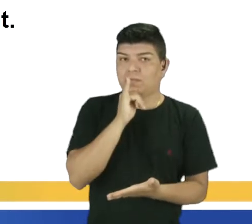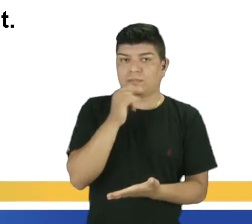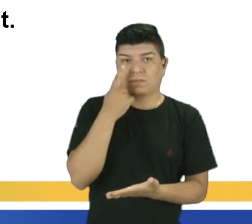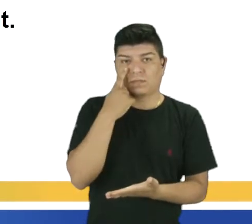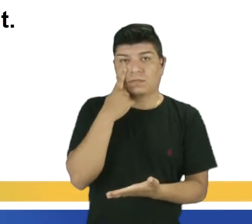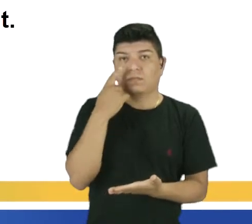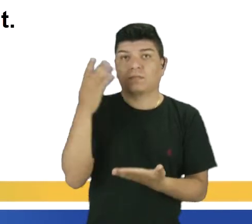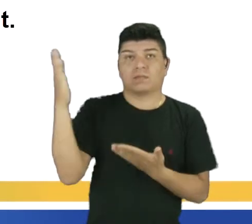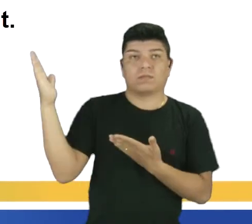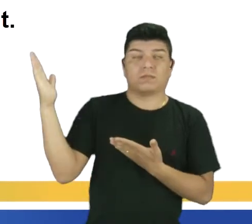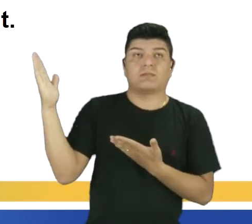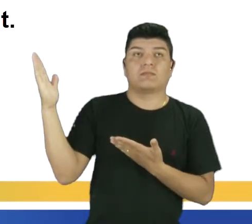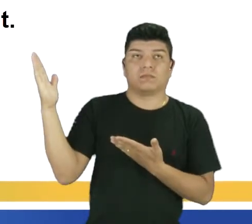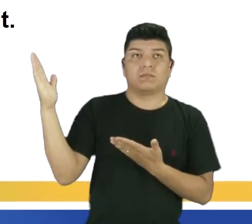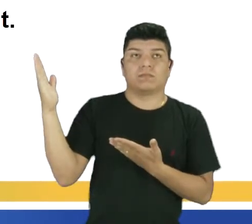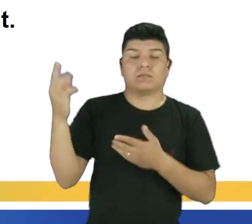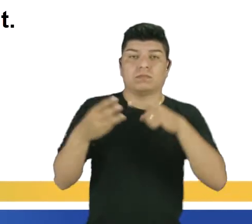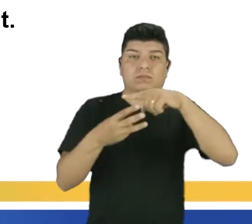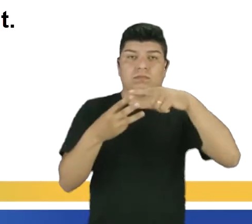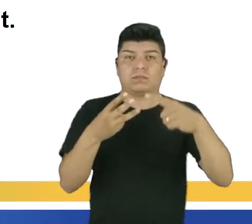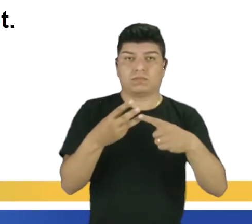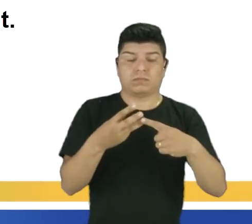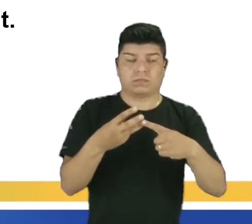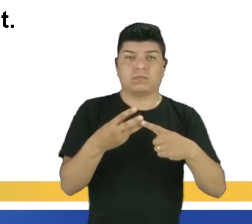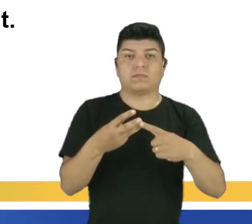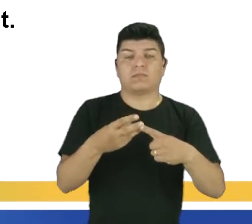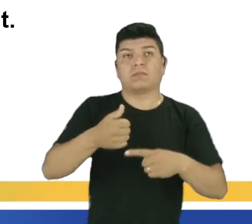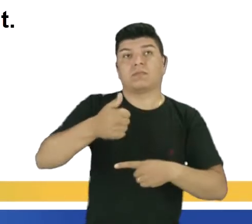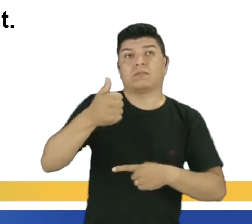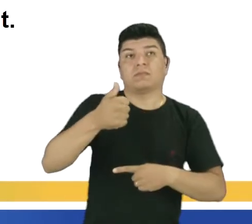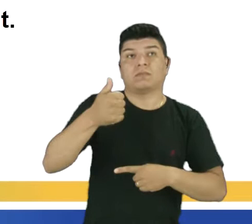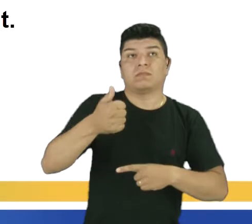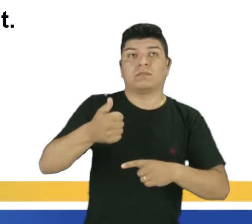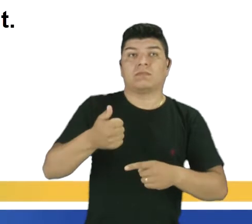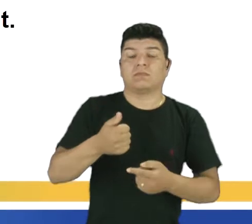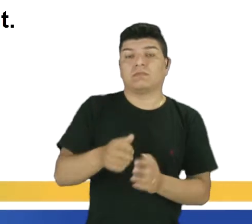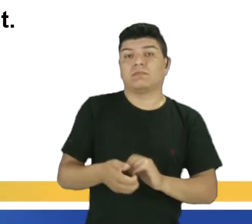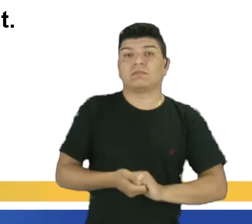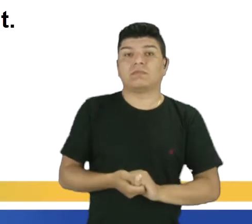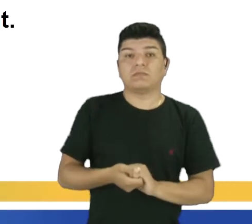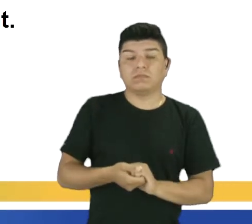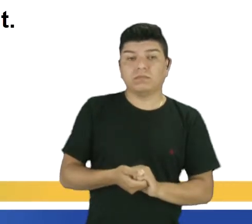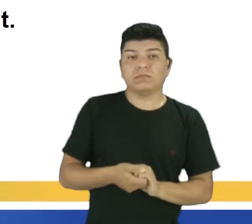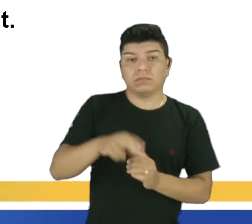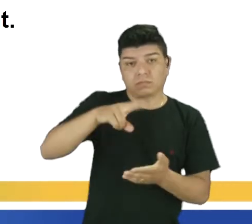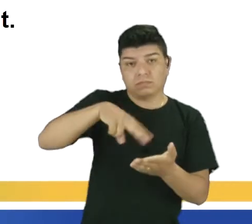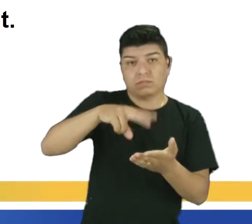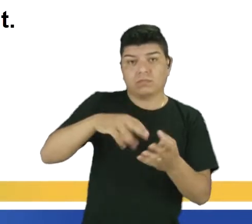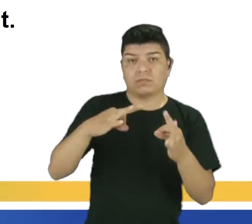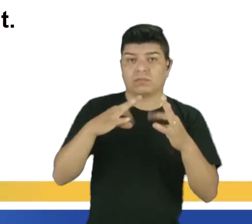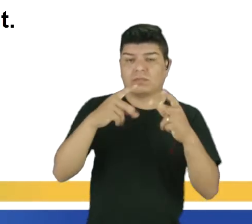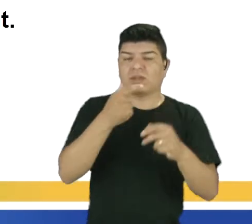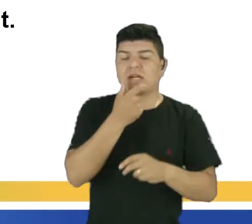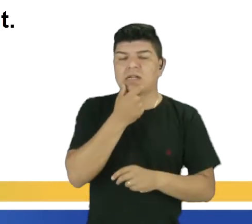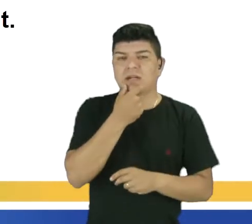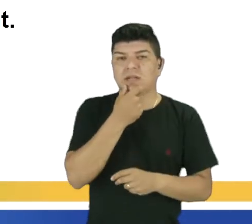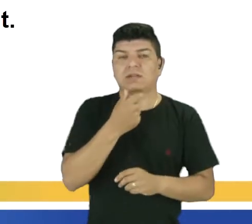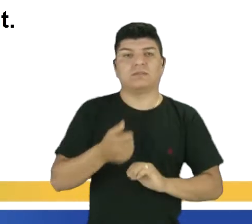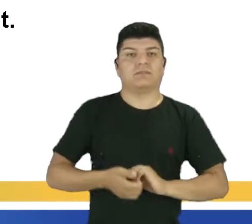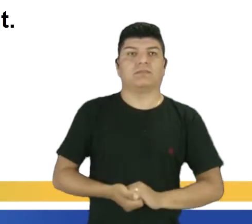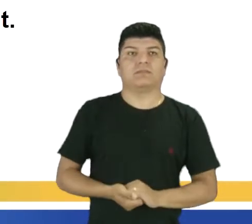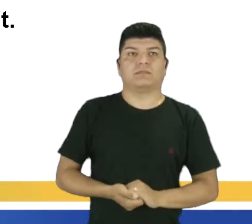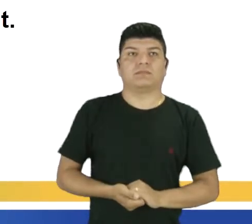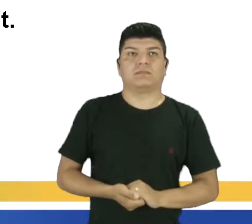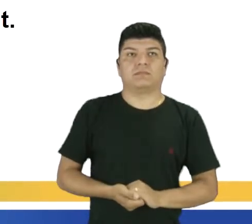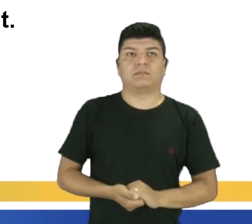pode ver na sua tela. Temos três exemplos. O primeiro exemplo diz o seguinte. My girlfriend is not only